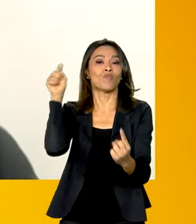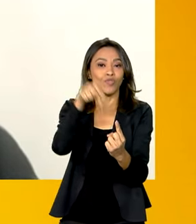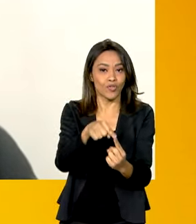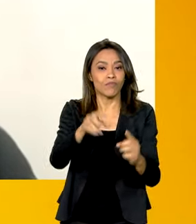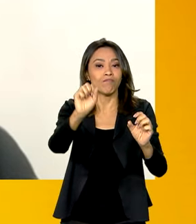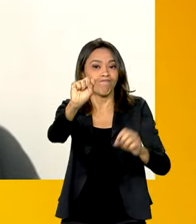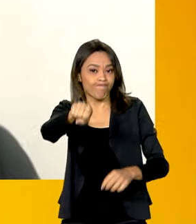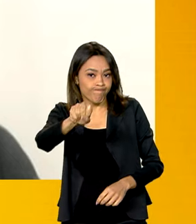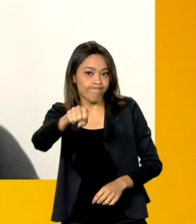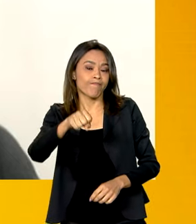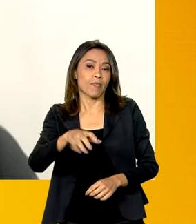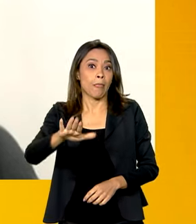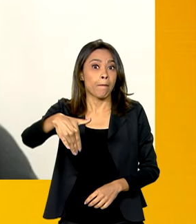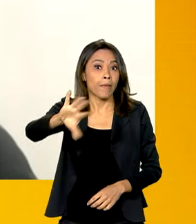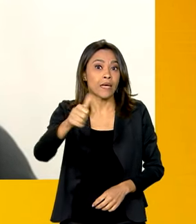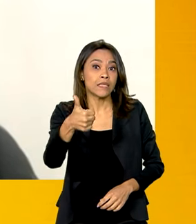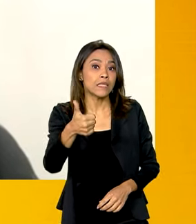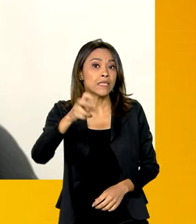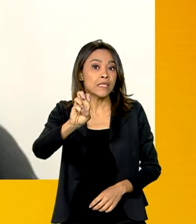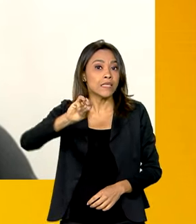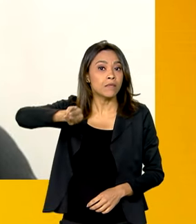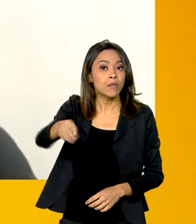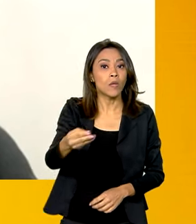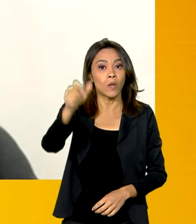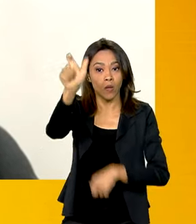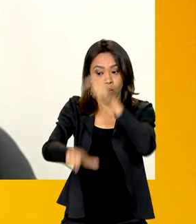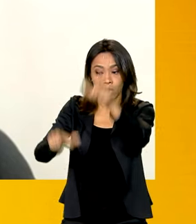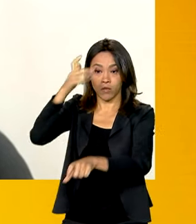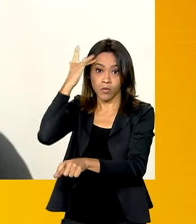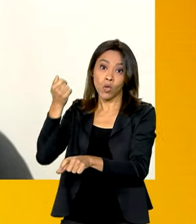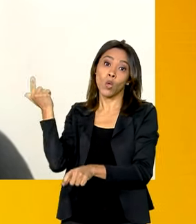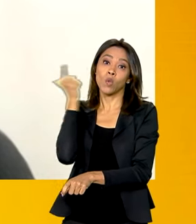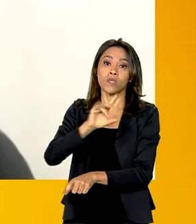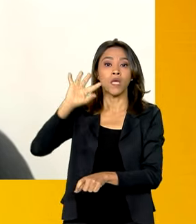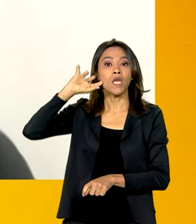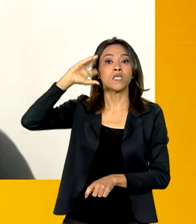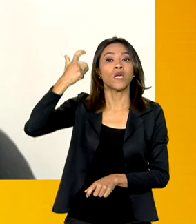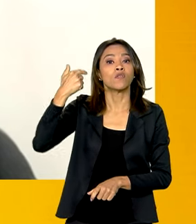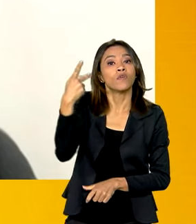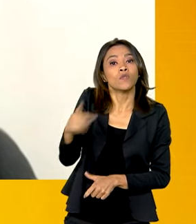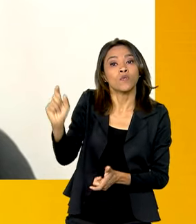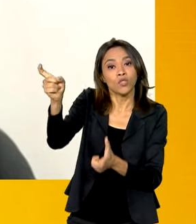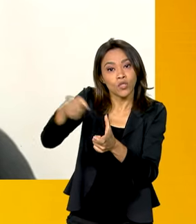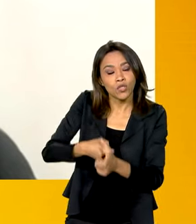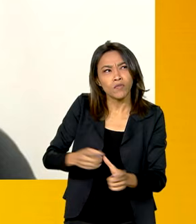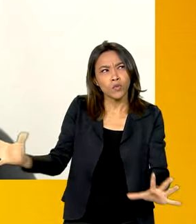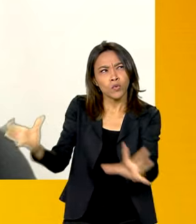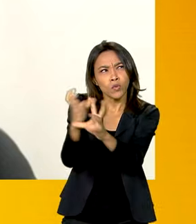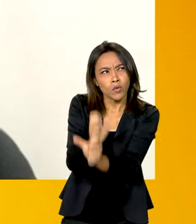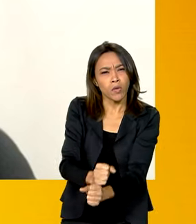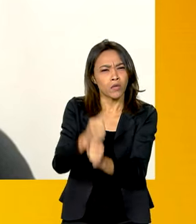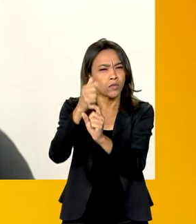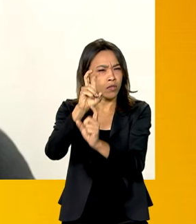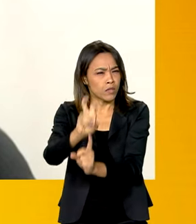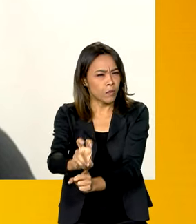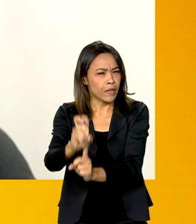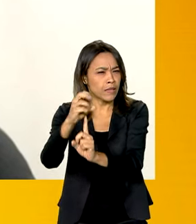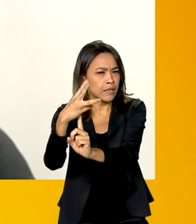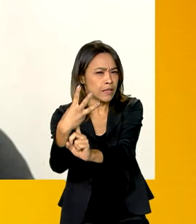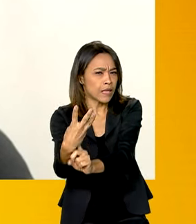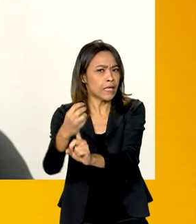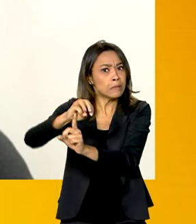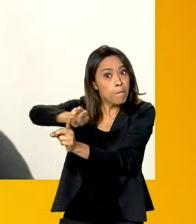Permitiu que mais de 15 milhões de pessoas pudessem regularizar suas dívidas. A gente está falando de mais de 53 bilhões de dívidas que foram